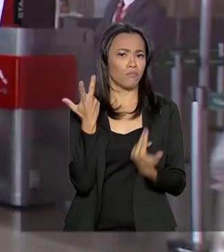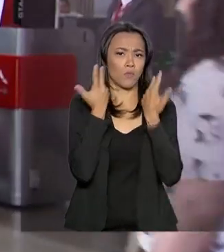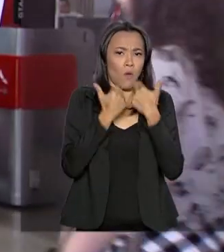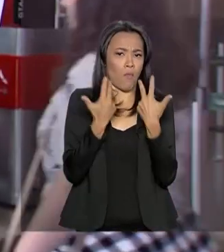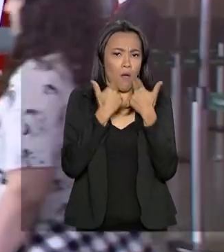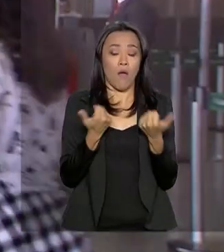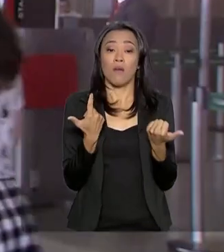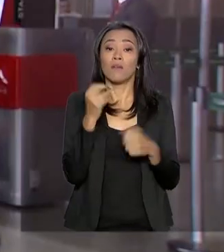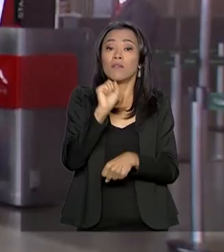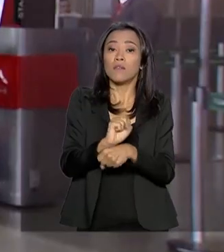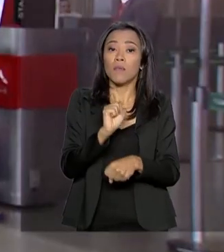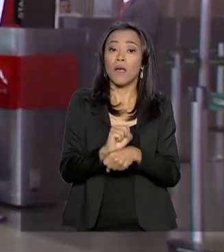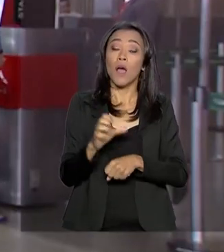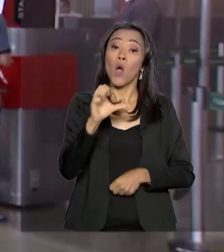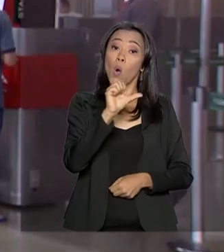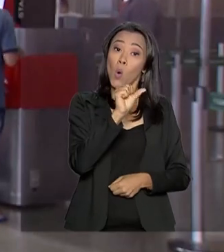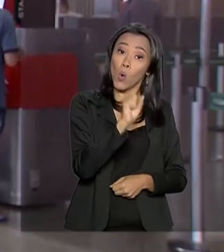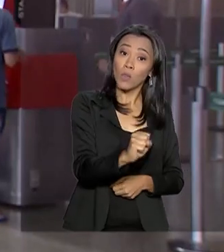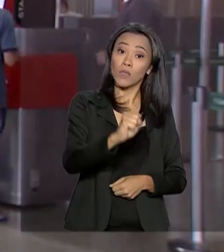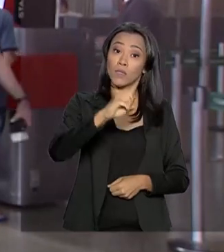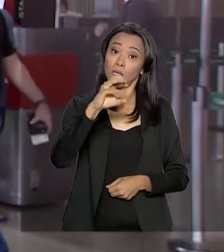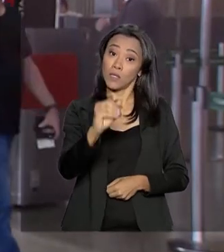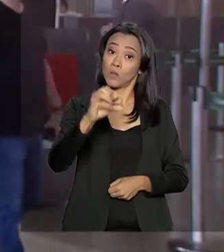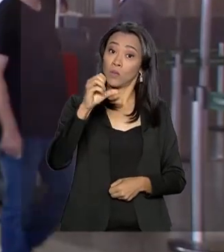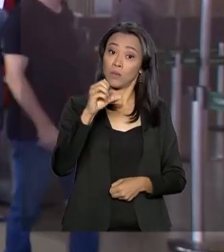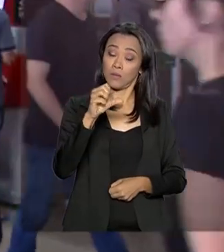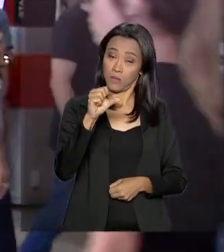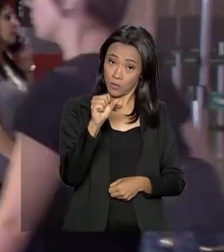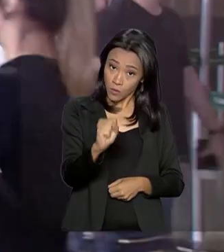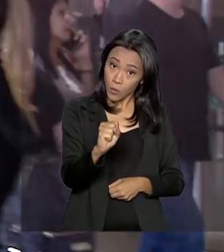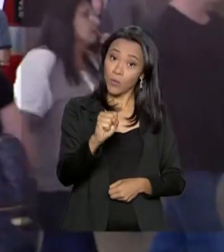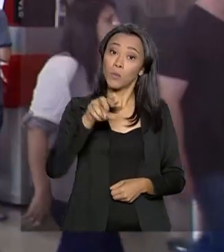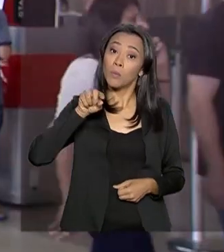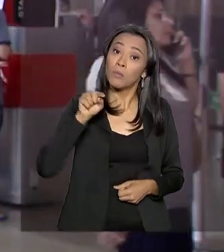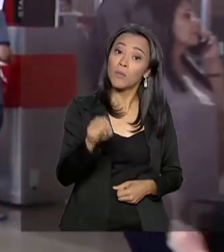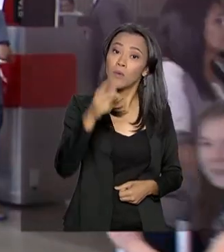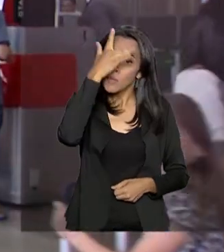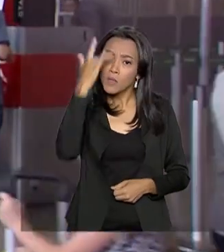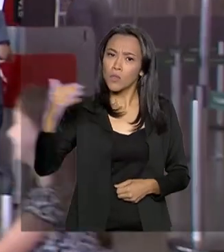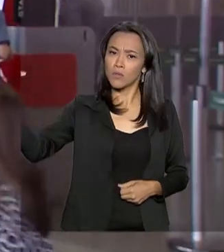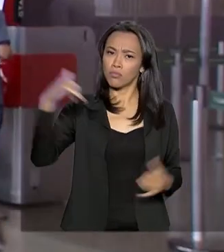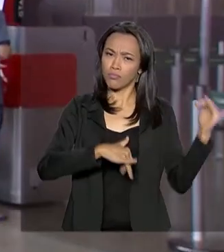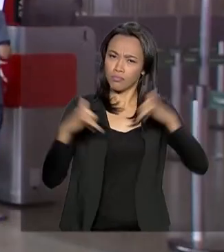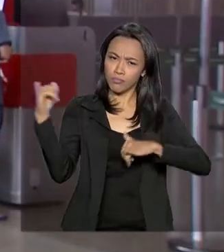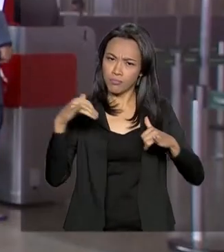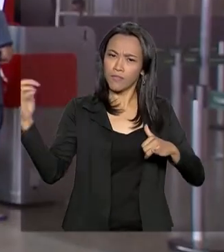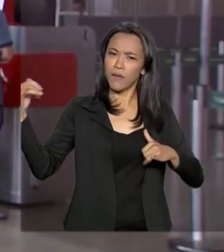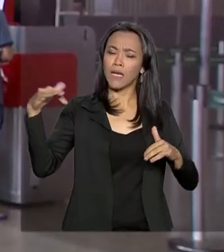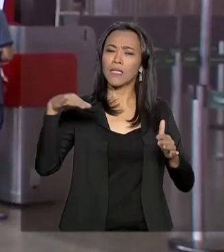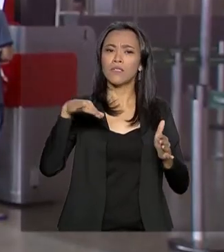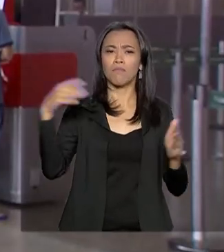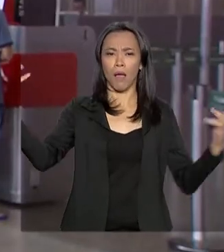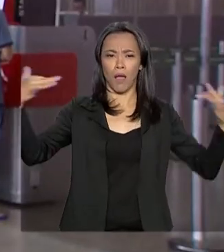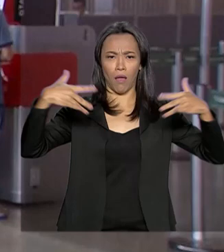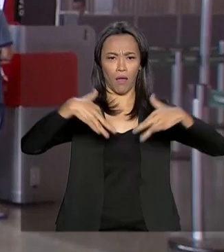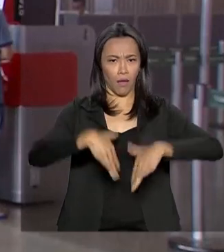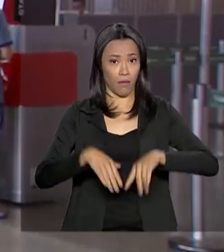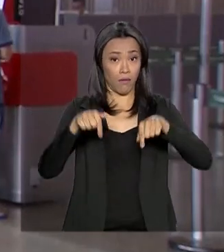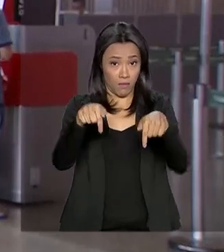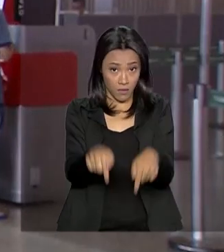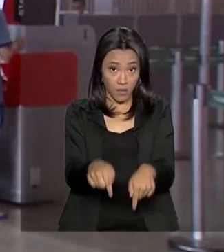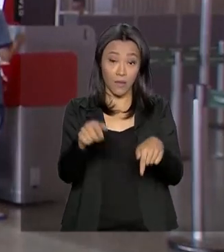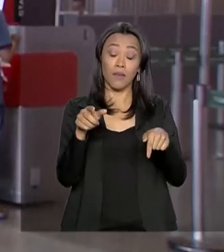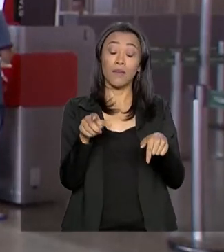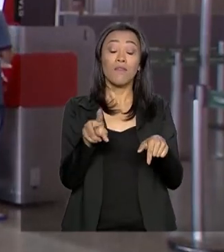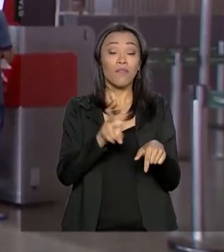cerca de 808 mil pessoas que devem passar pelo embarque e também pelo desembarque. E essa movimentação também